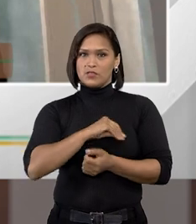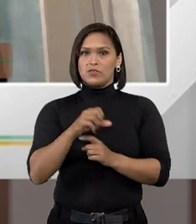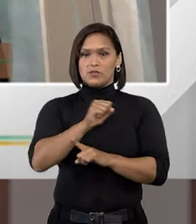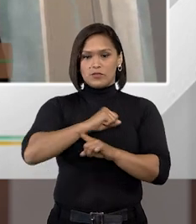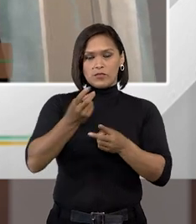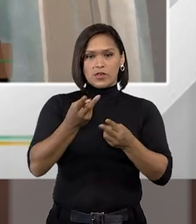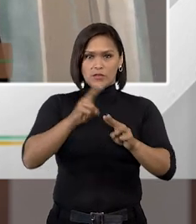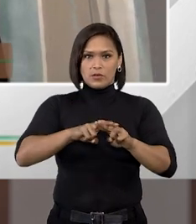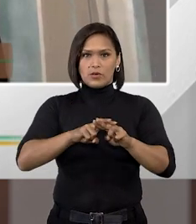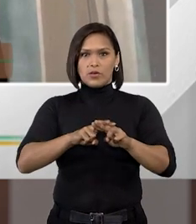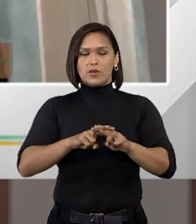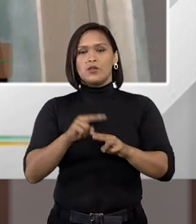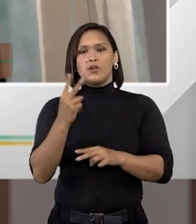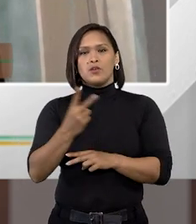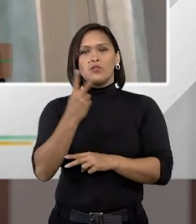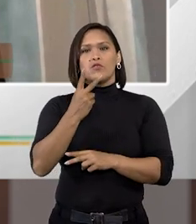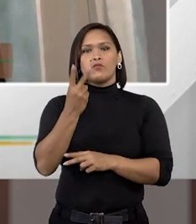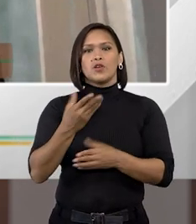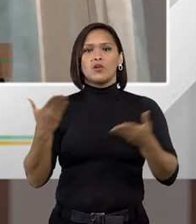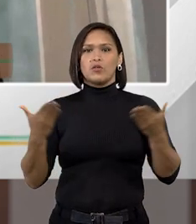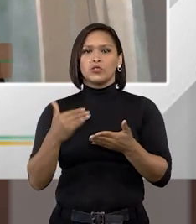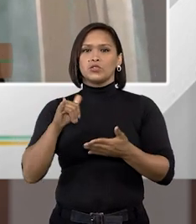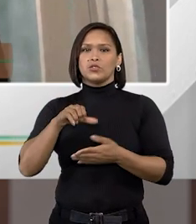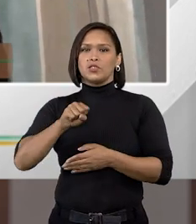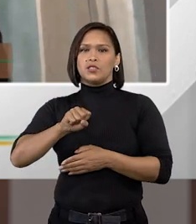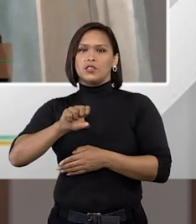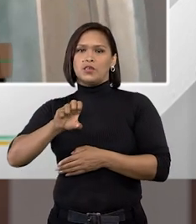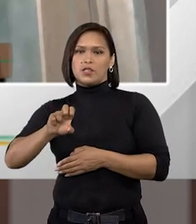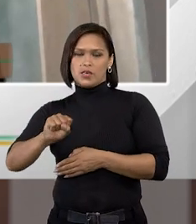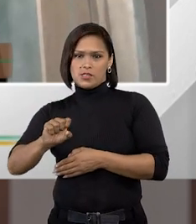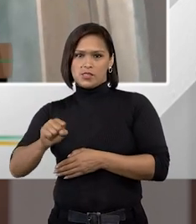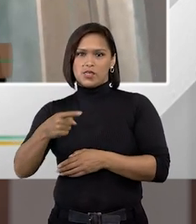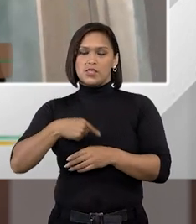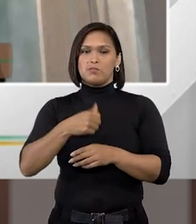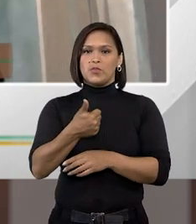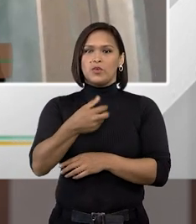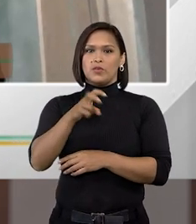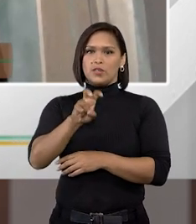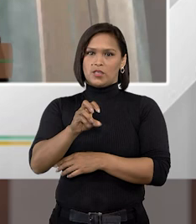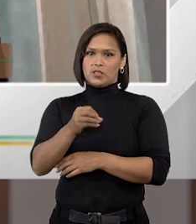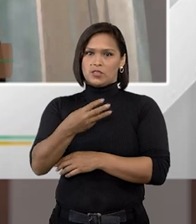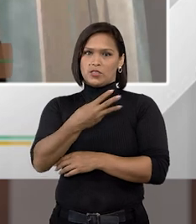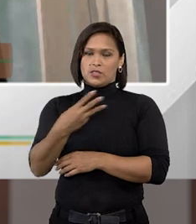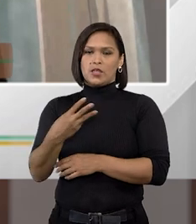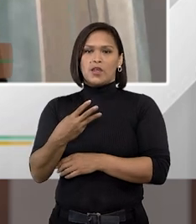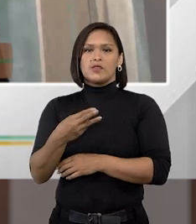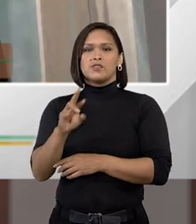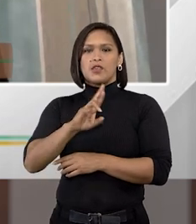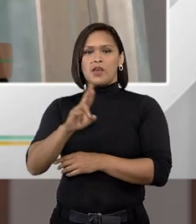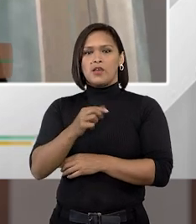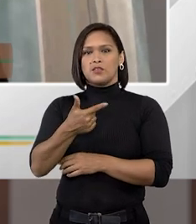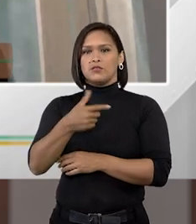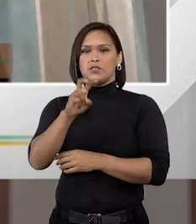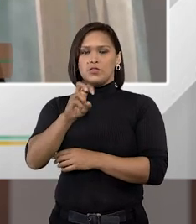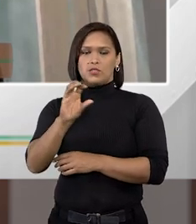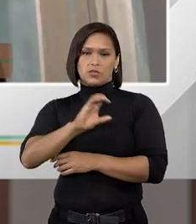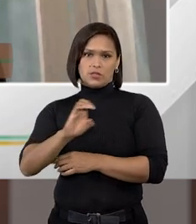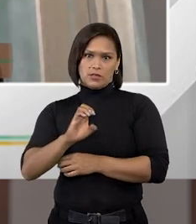auxílio-recusão, o valor atualizado do INSS é o patamar de R 1.503,25.